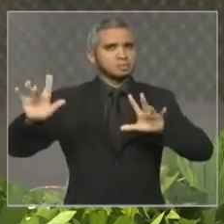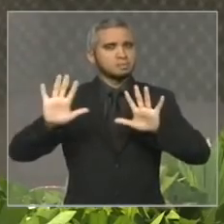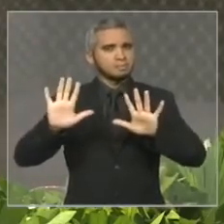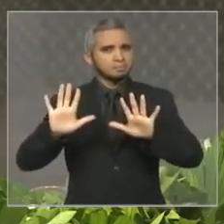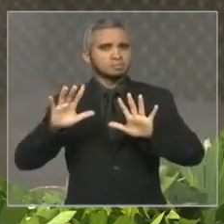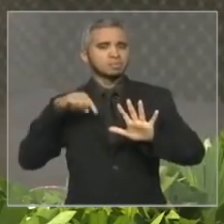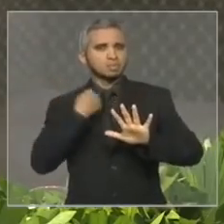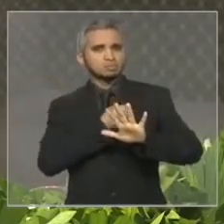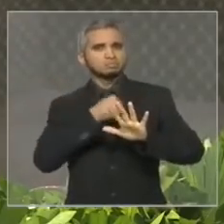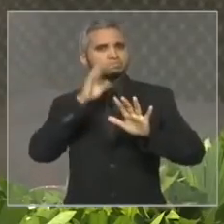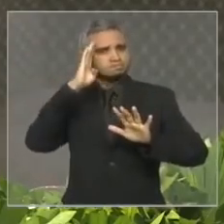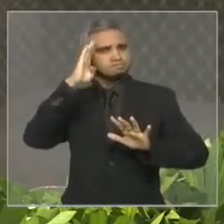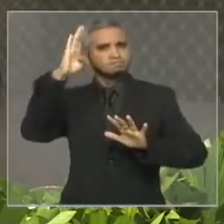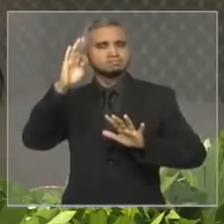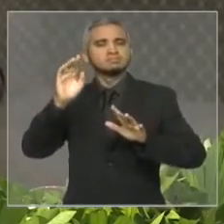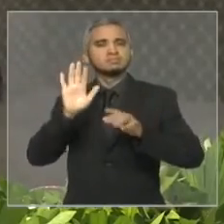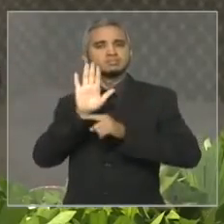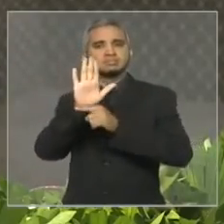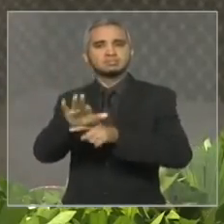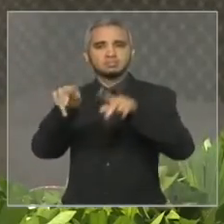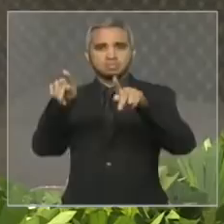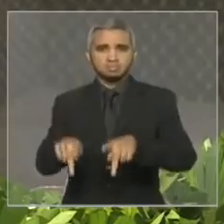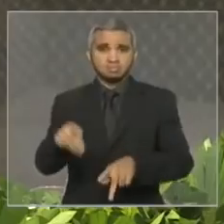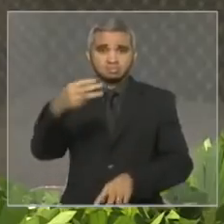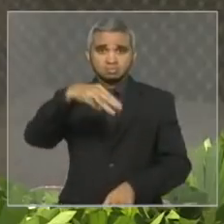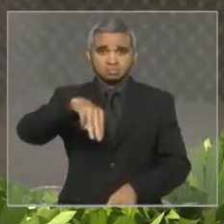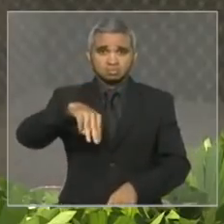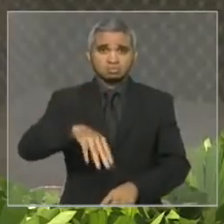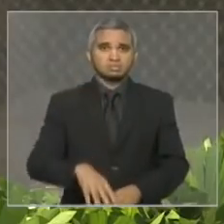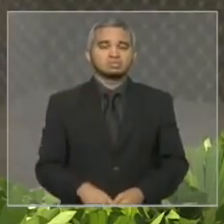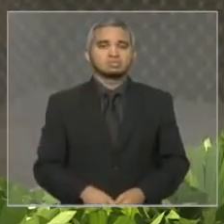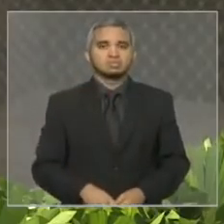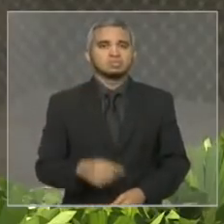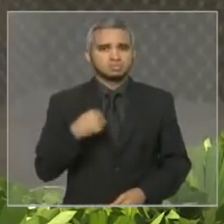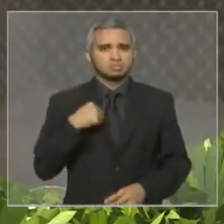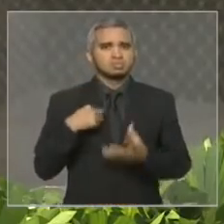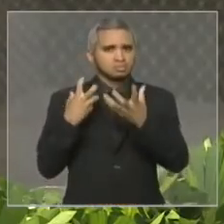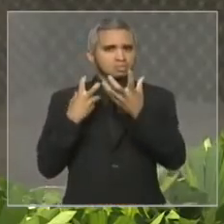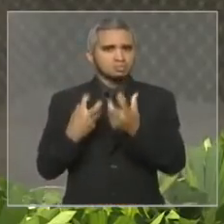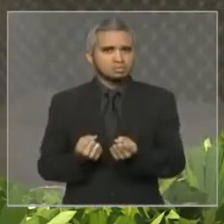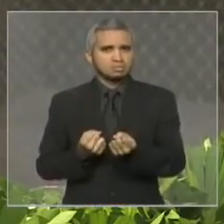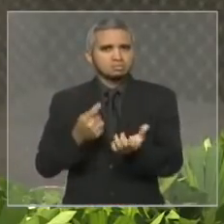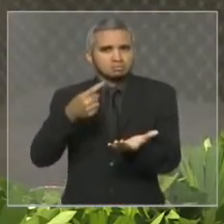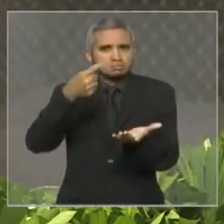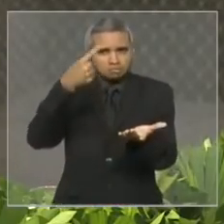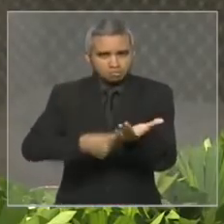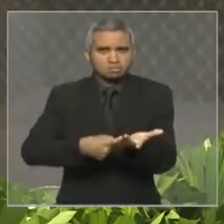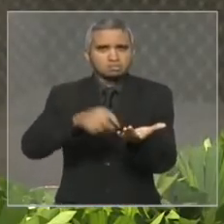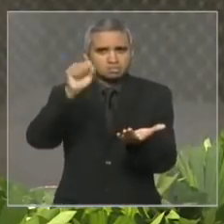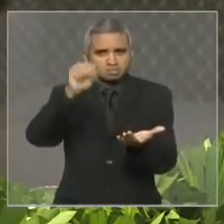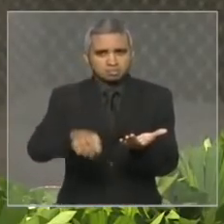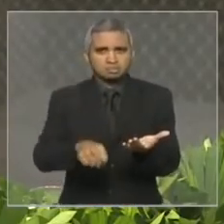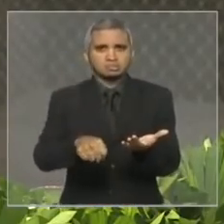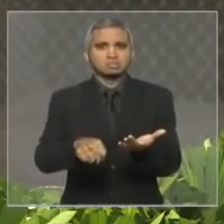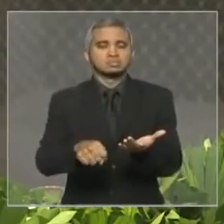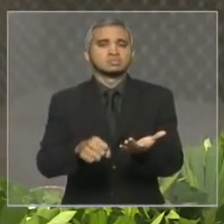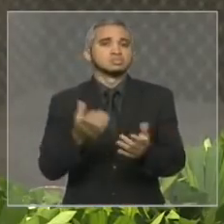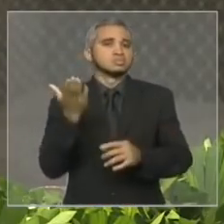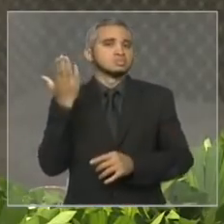assumir esse compromisso lastreado na prática porque houve um tempo presidente Otelino que